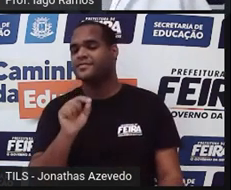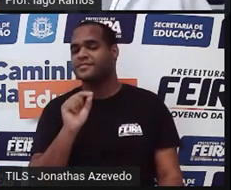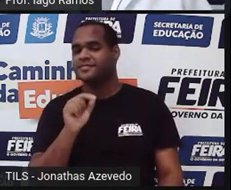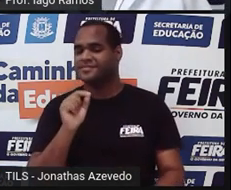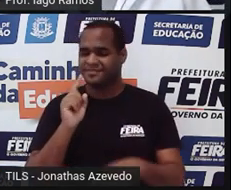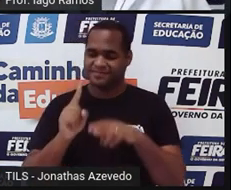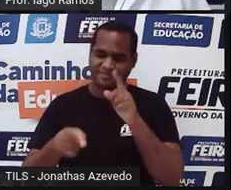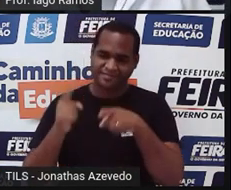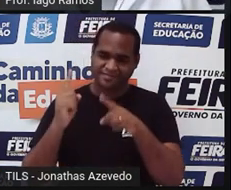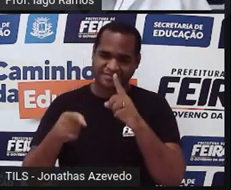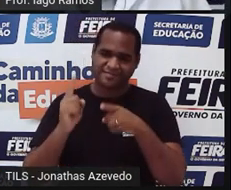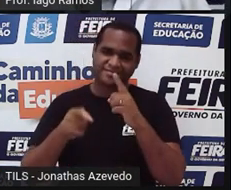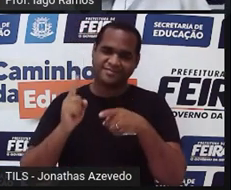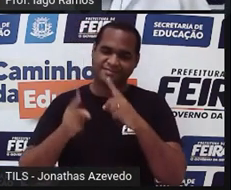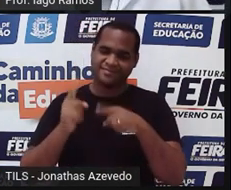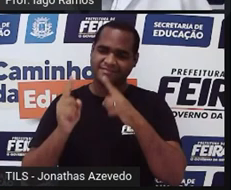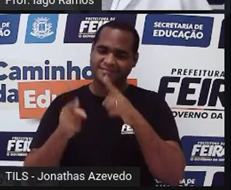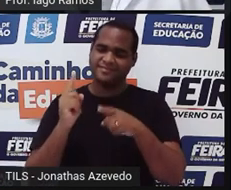suspensezinho.